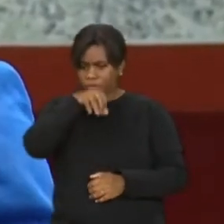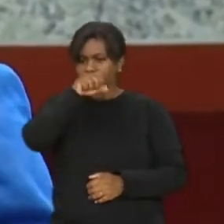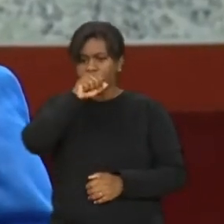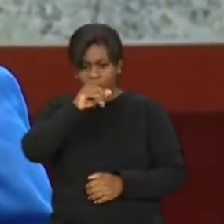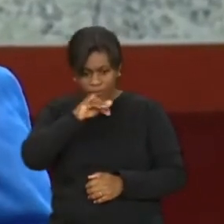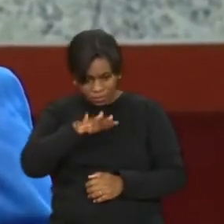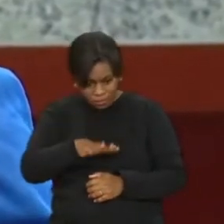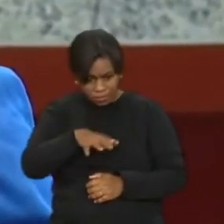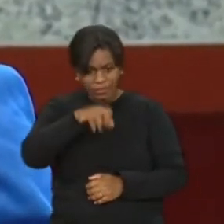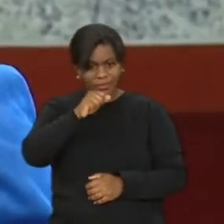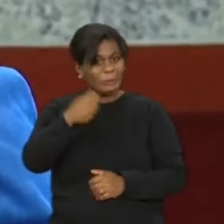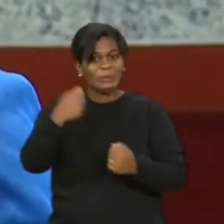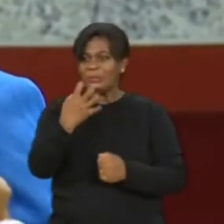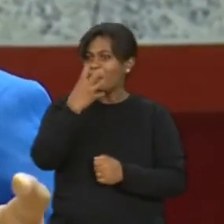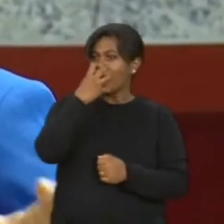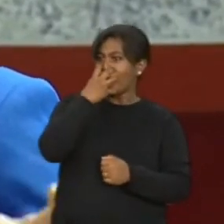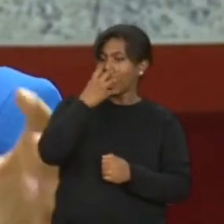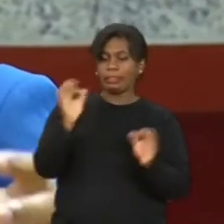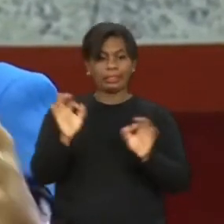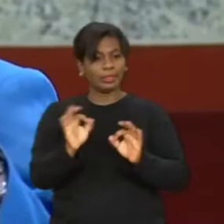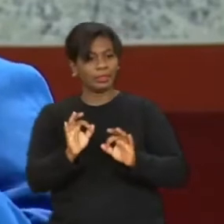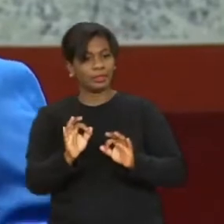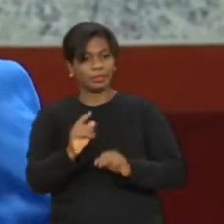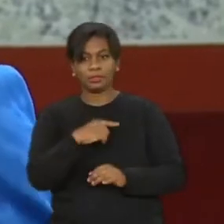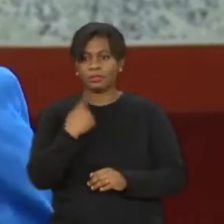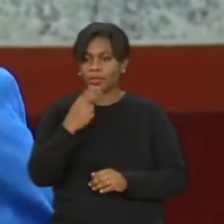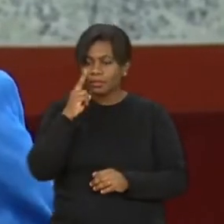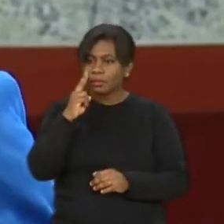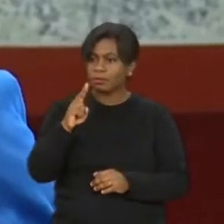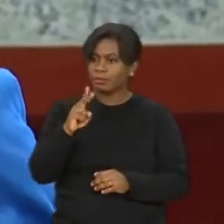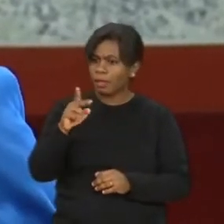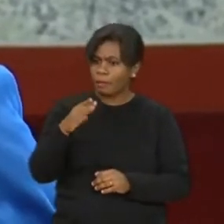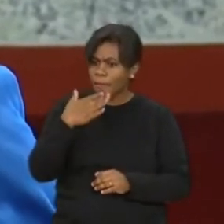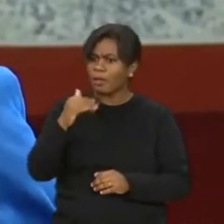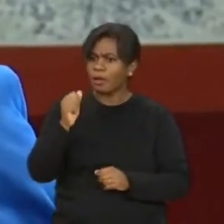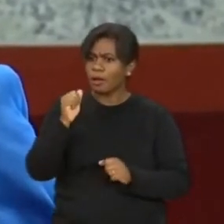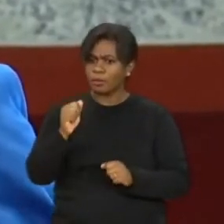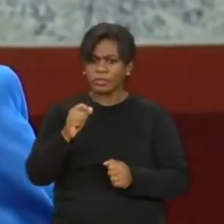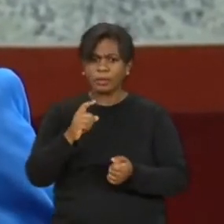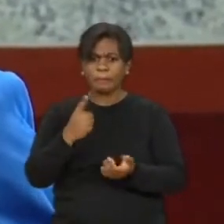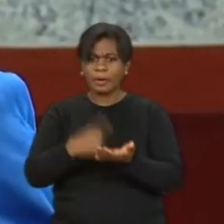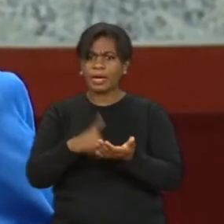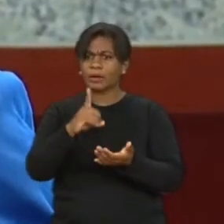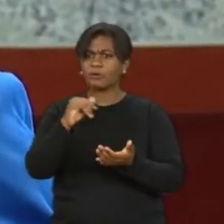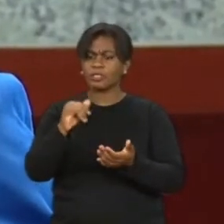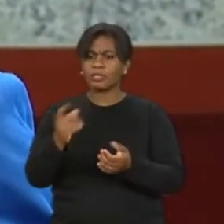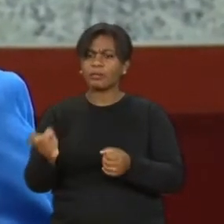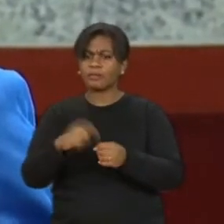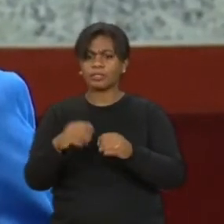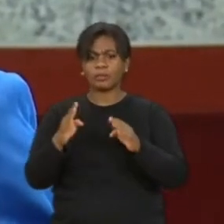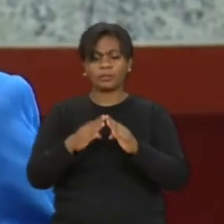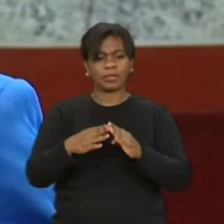melhor sem oxigênio, a gente já está vendo dias de poder dar alta para ela. Naquele dia, naquele momento ali,